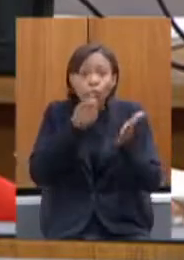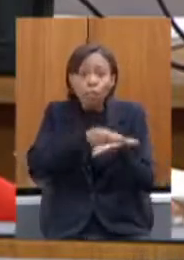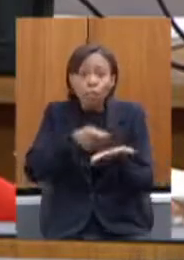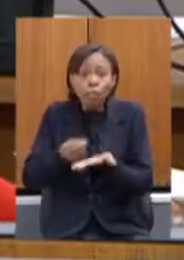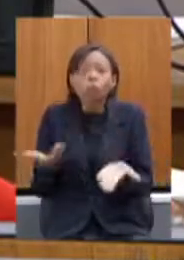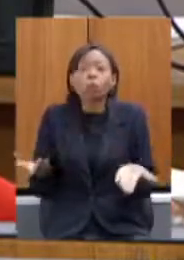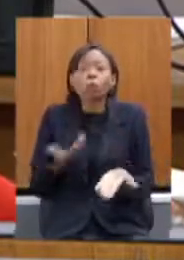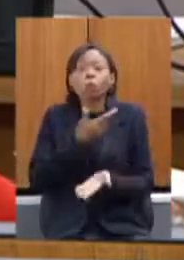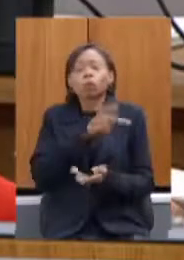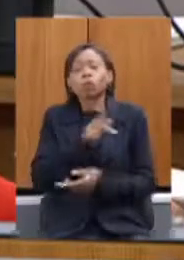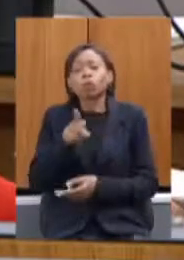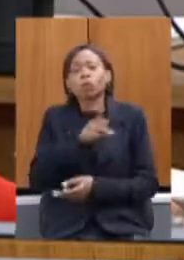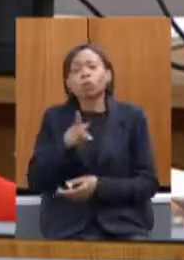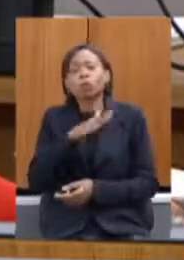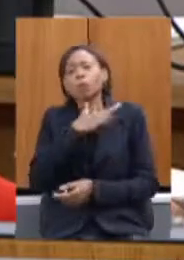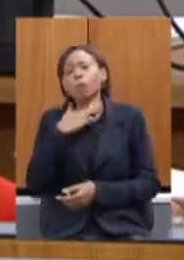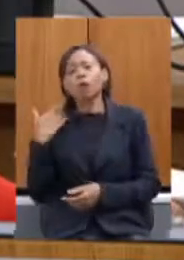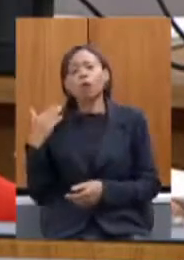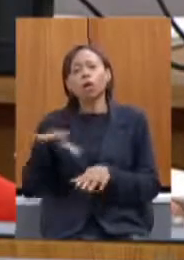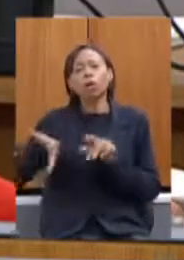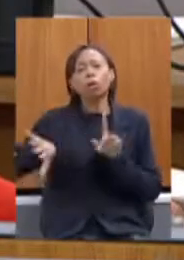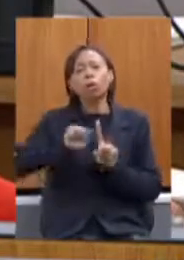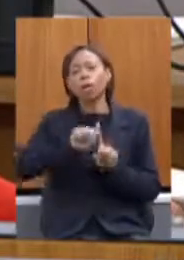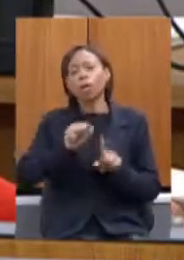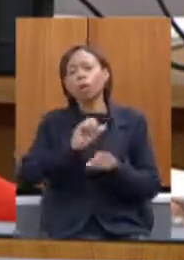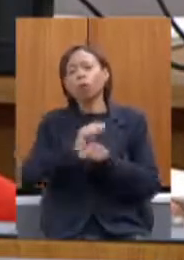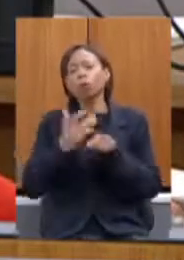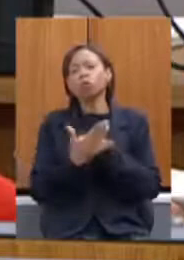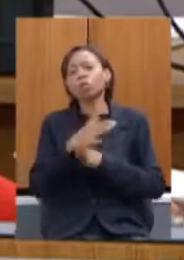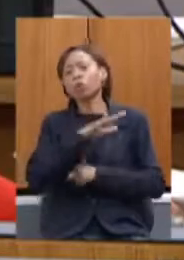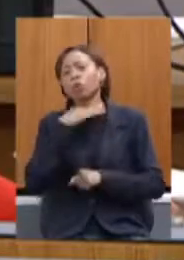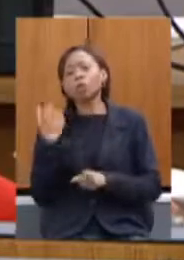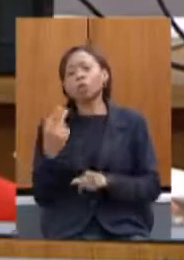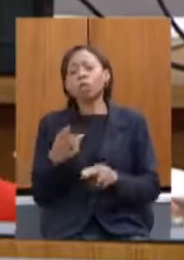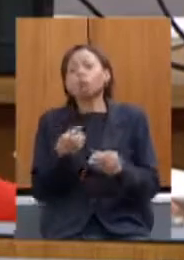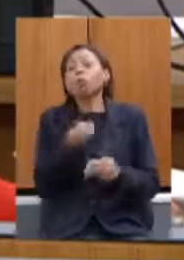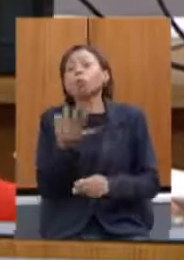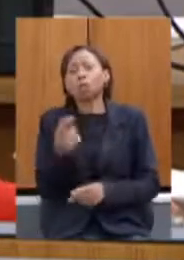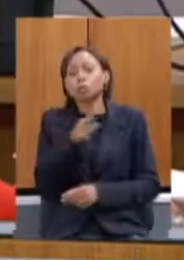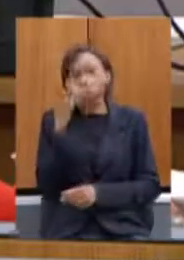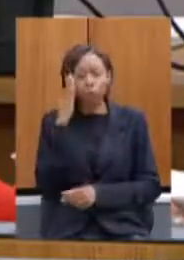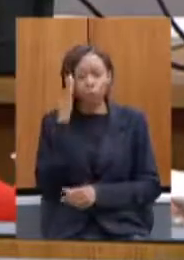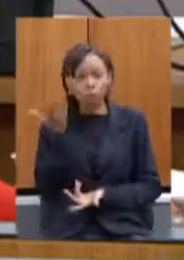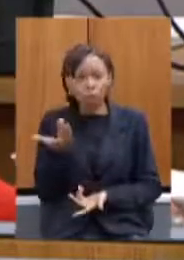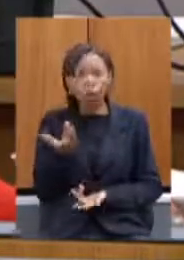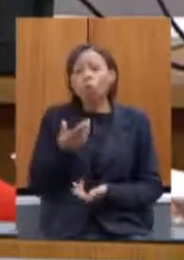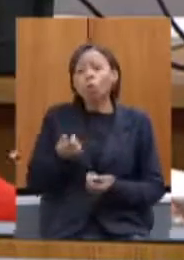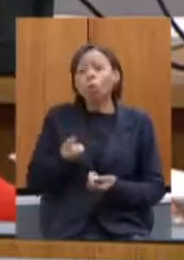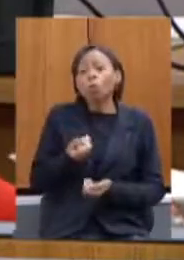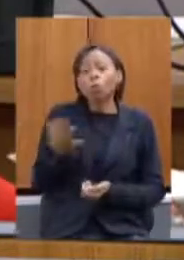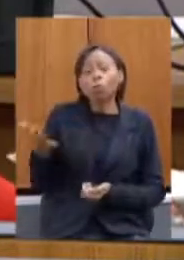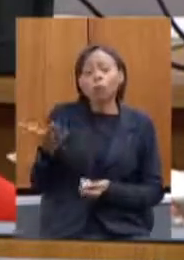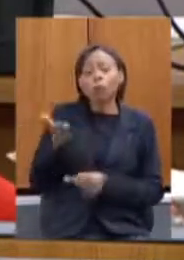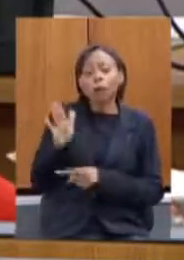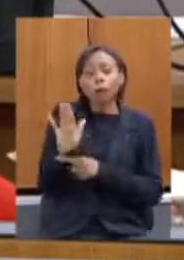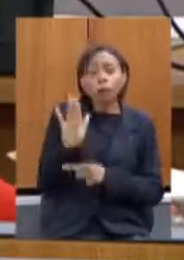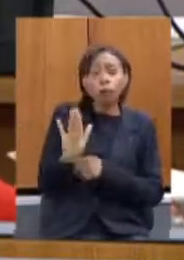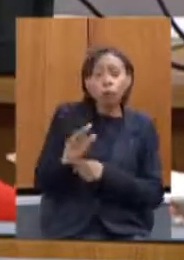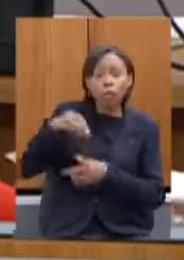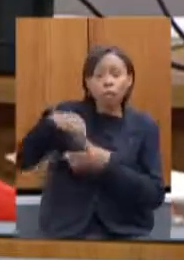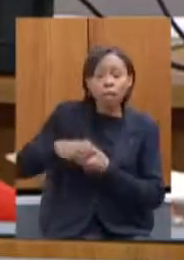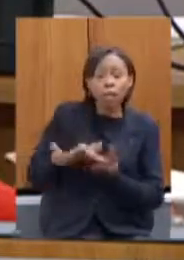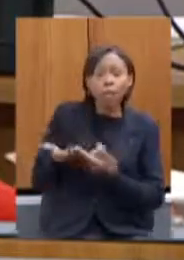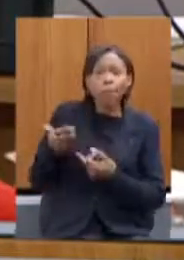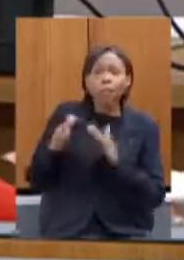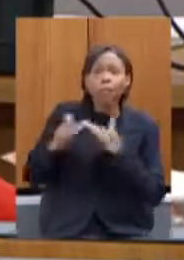esse ano o senhor sabe quantos auxiliares de serviço foram obrigados a entregar apostila foram